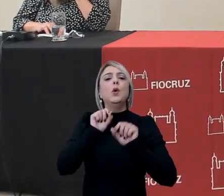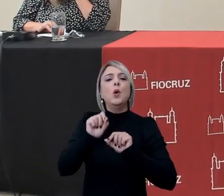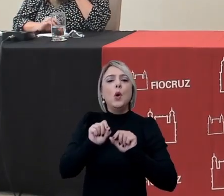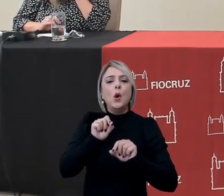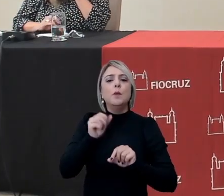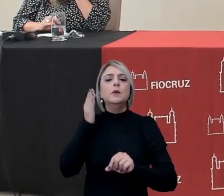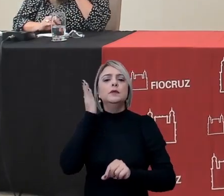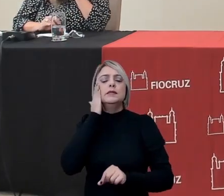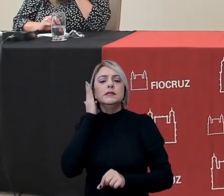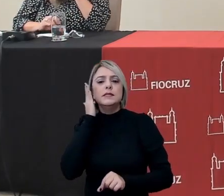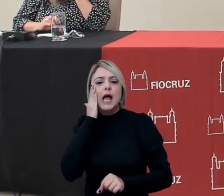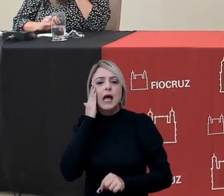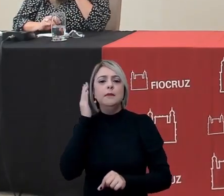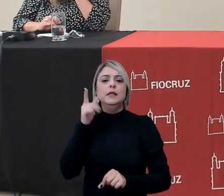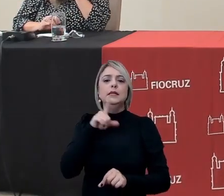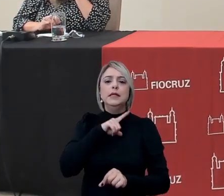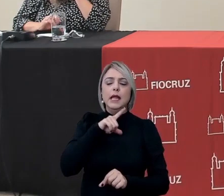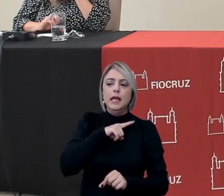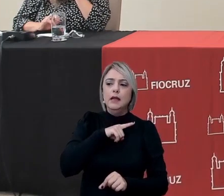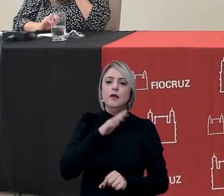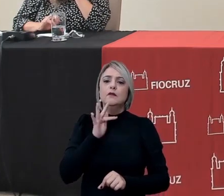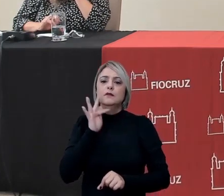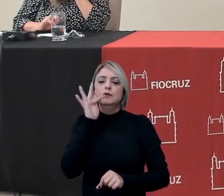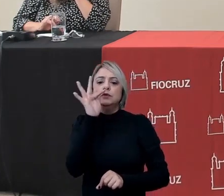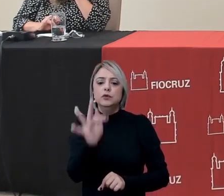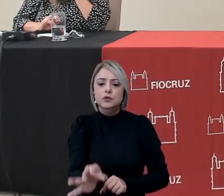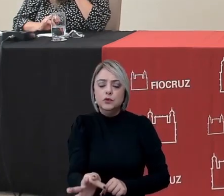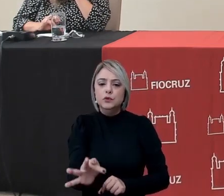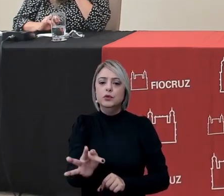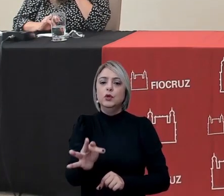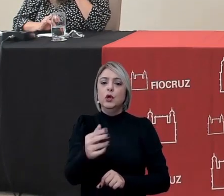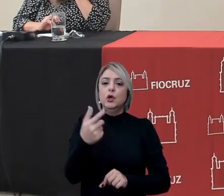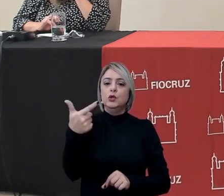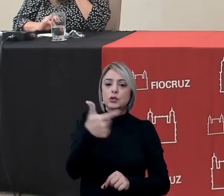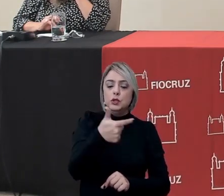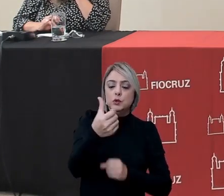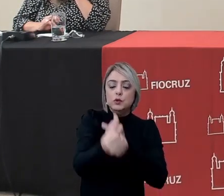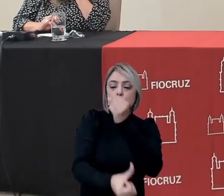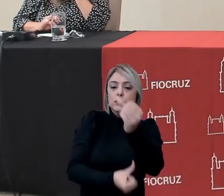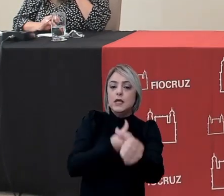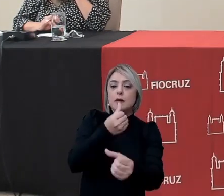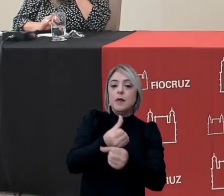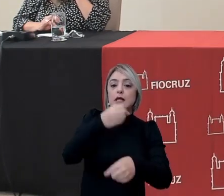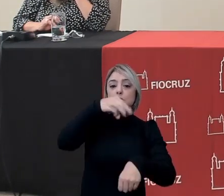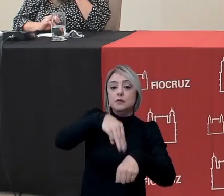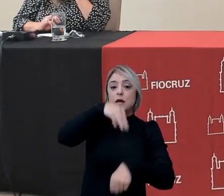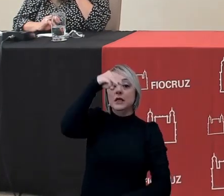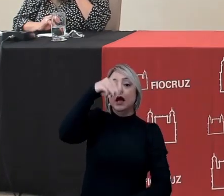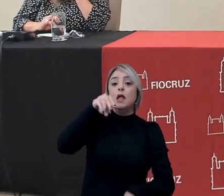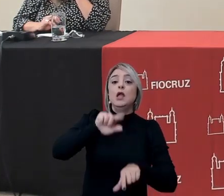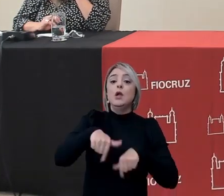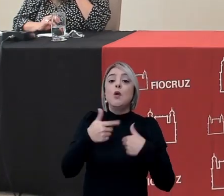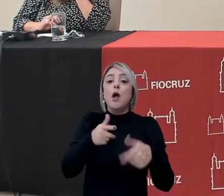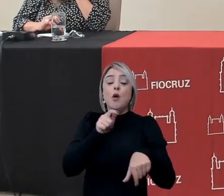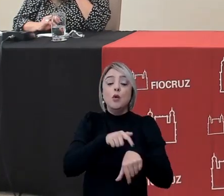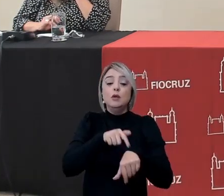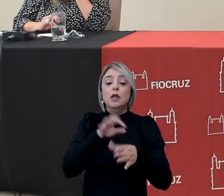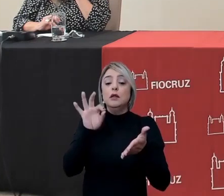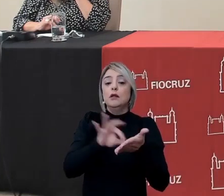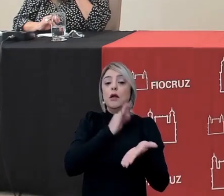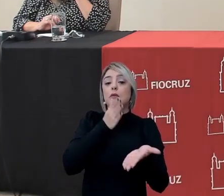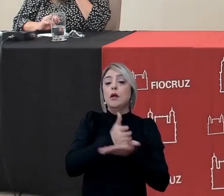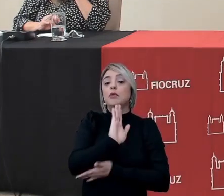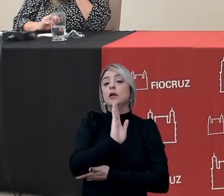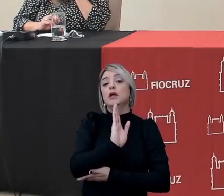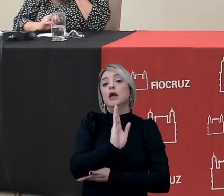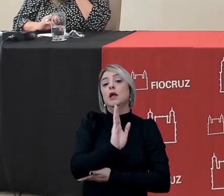a previsão ou se já tem previsão para o segundo semestre e qual o período de matrículas dos aprovados